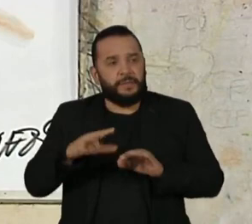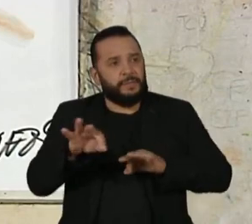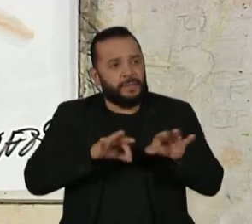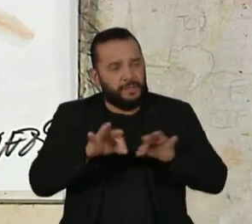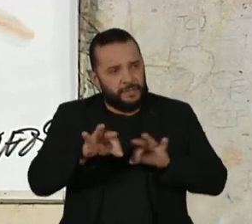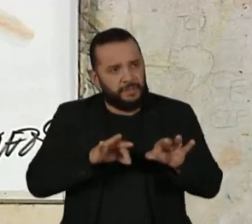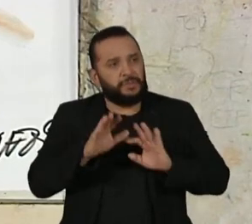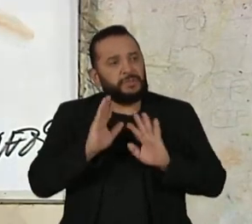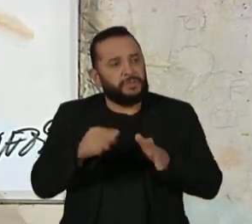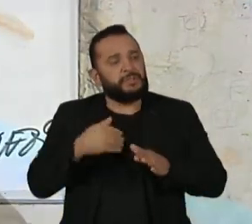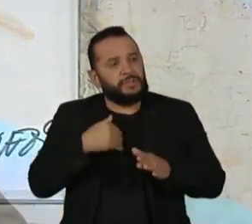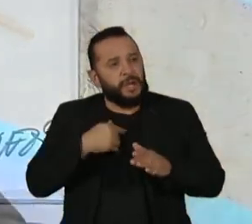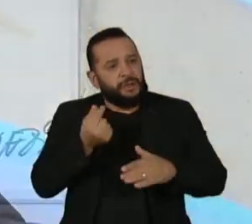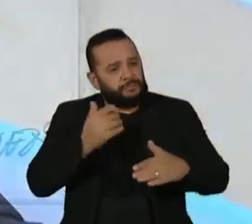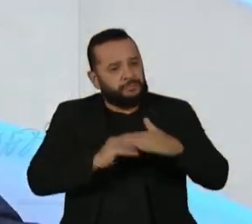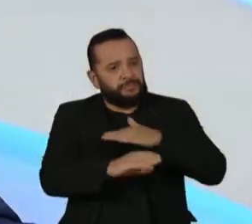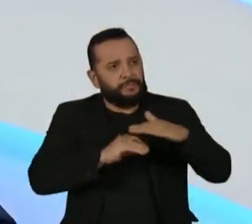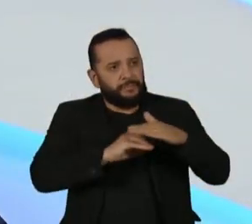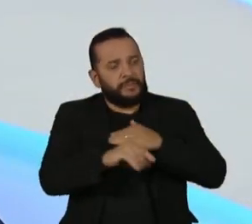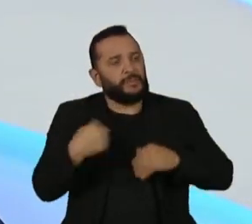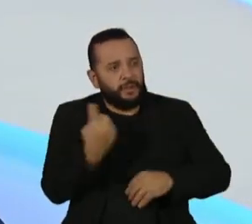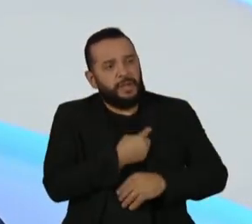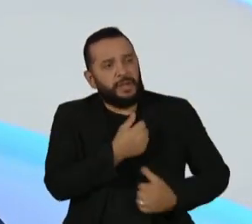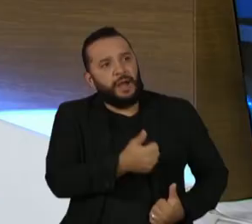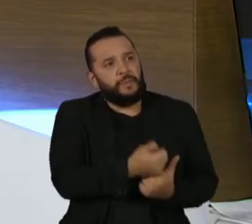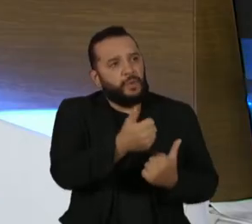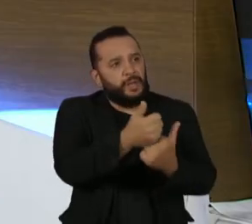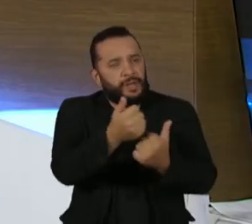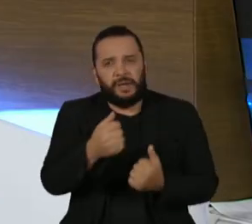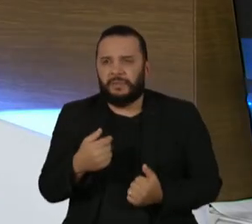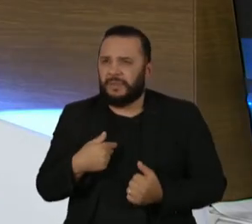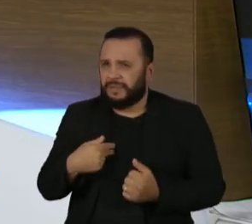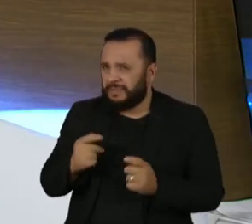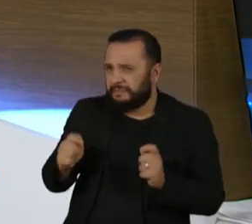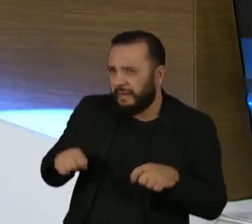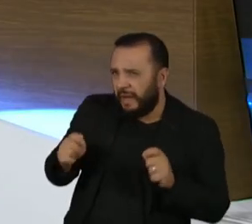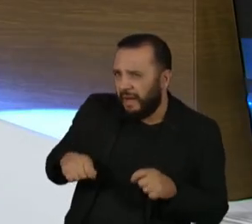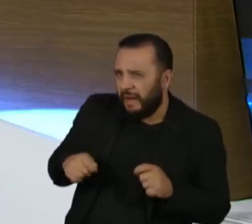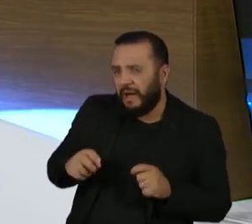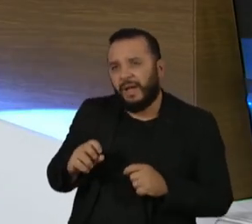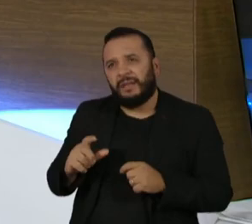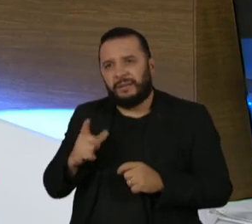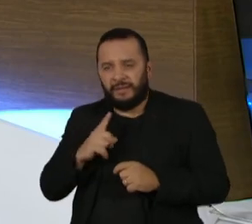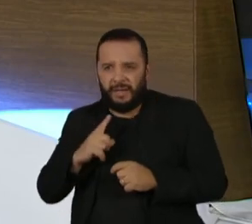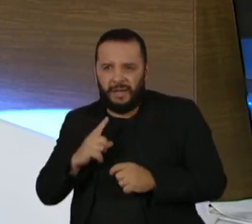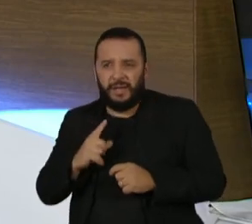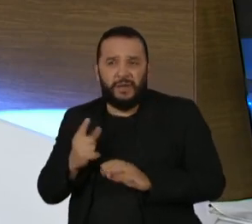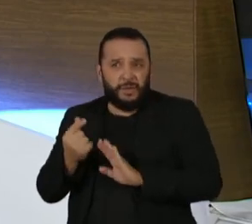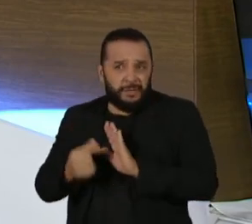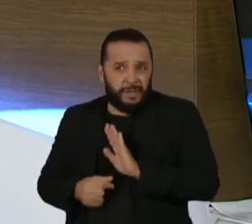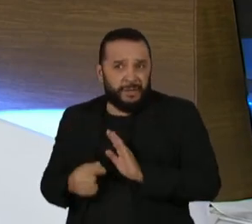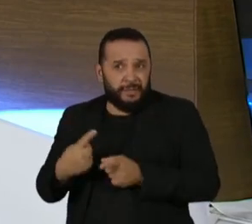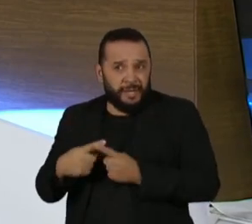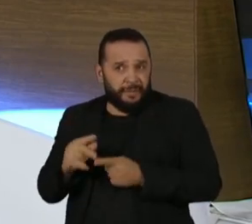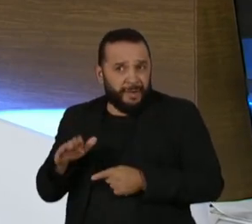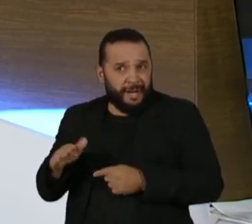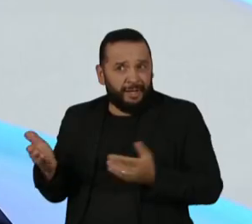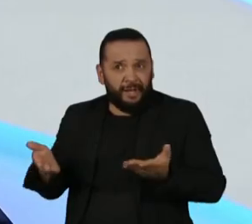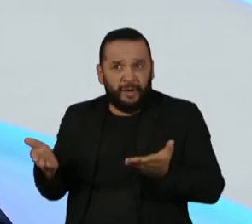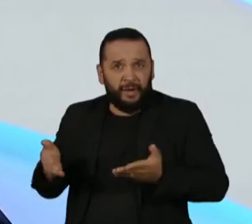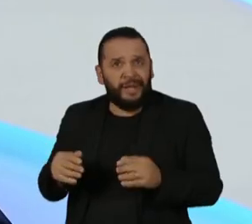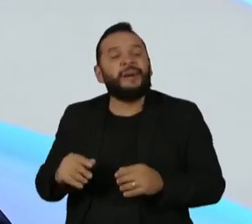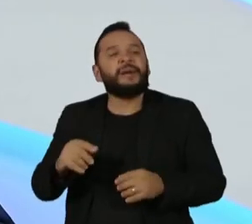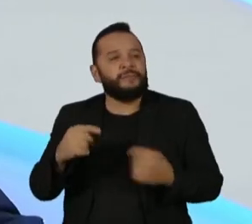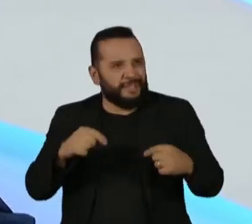safra, nós vamos estar atentos e vamos dar suporte aos produtores. O que é na medida do possível e tendo orçamento? Os preços estão achatados agora, né? Por isso, nós precisamos de